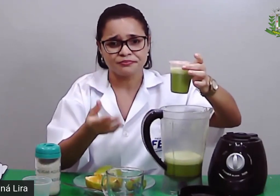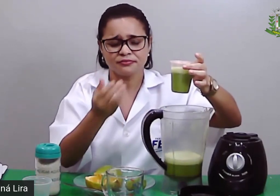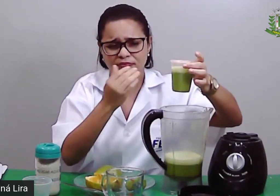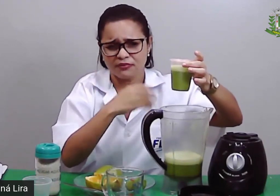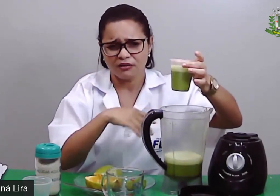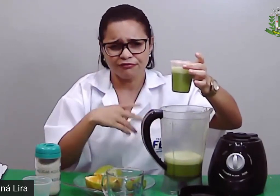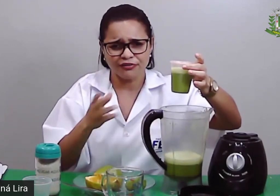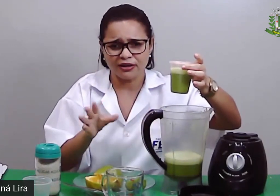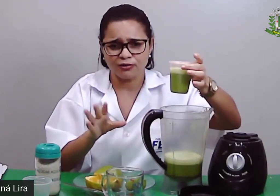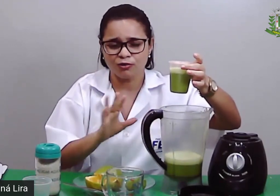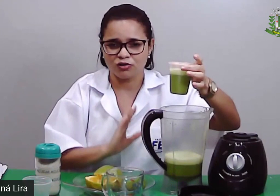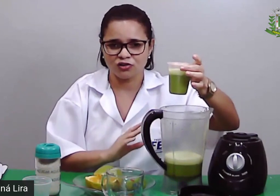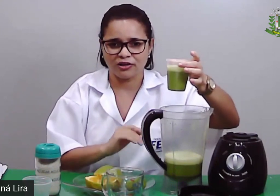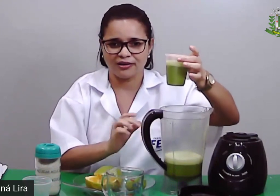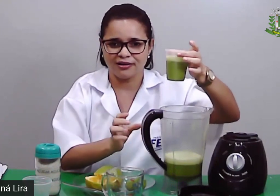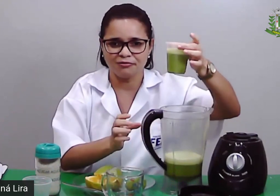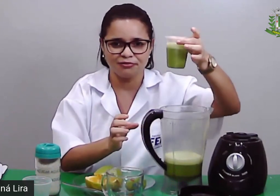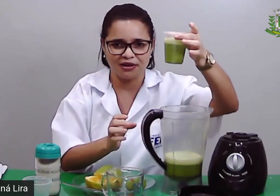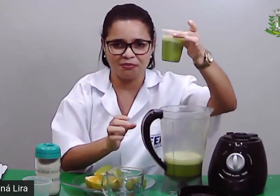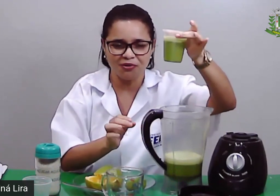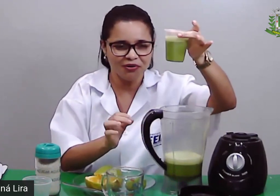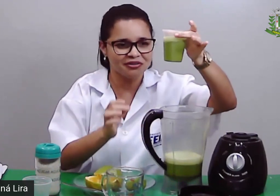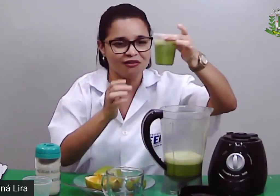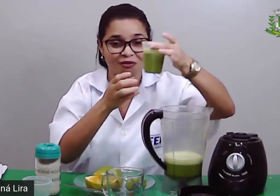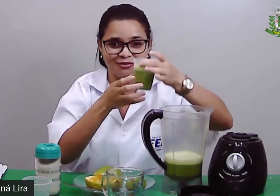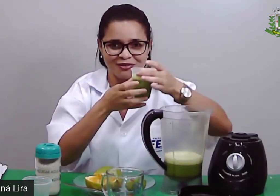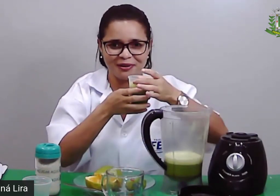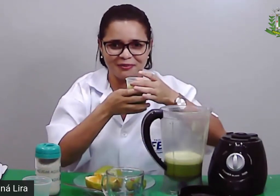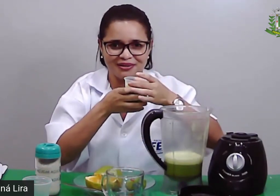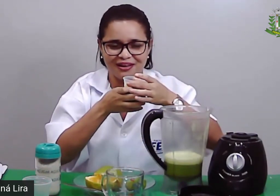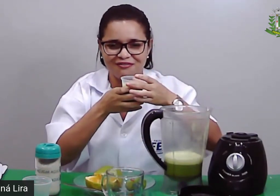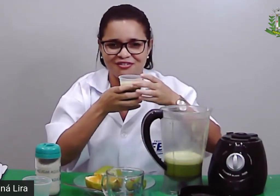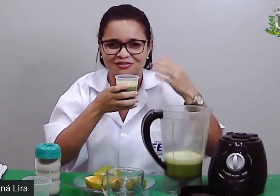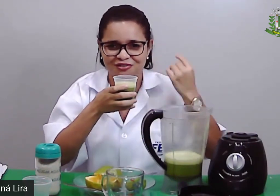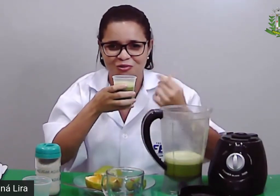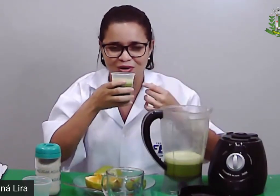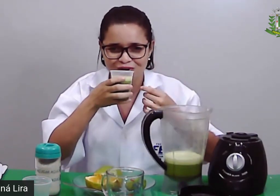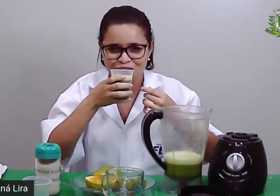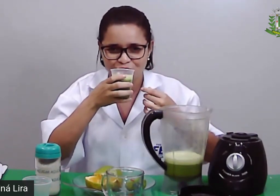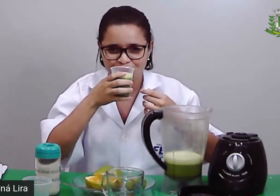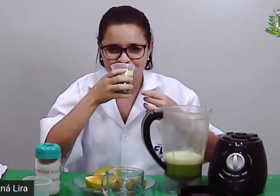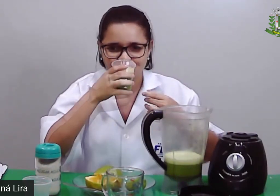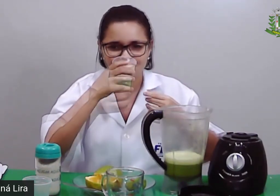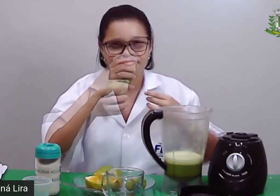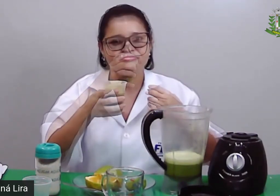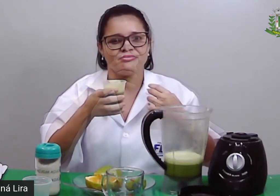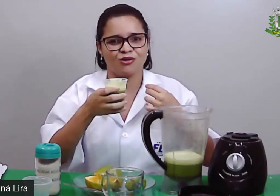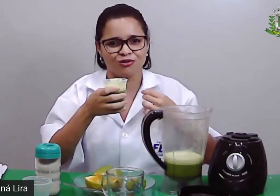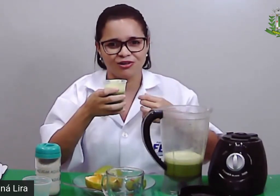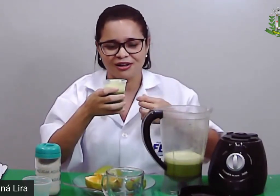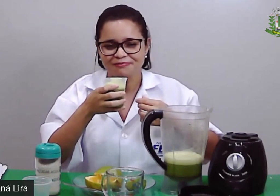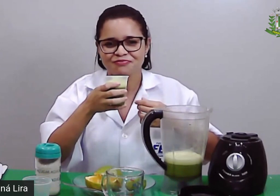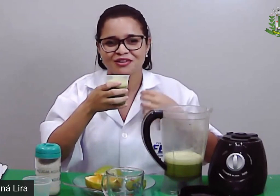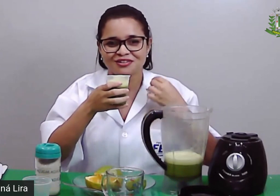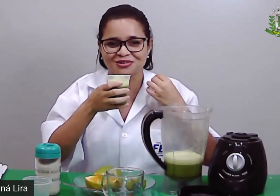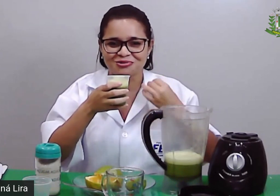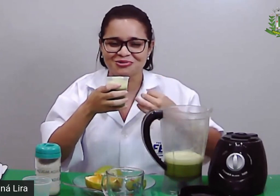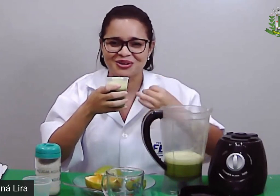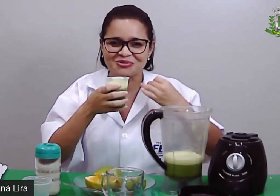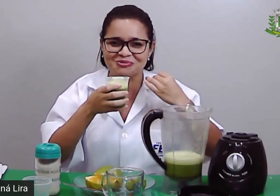não, fica do gosto de cada um, tá bom? Então, vamos experimentar, ver se ficou bom. Olha,